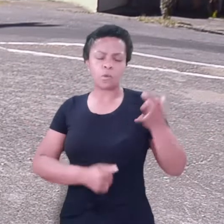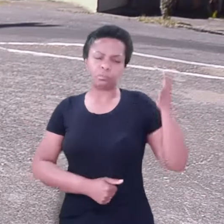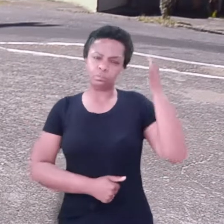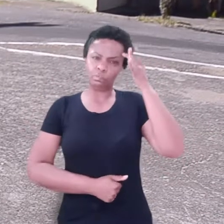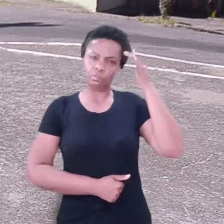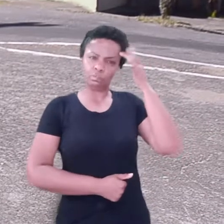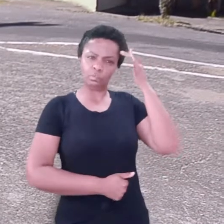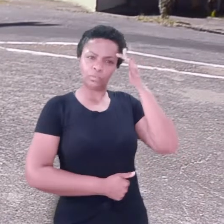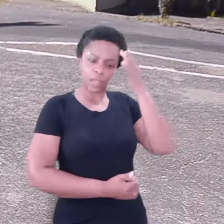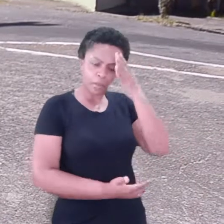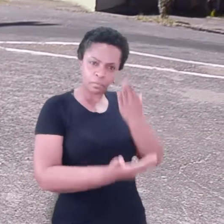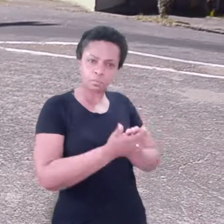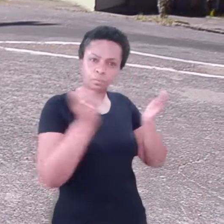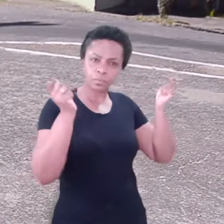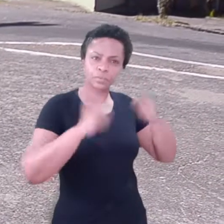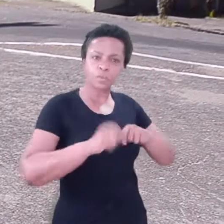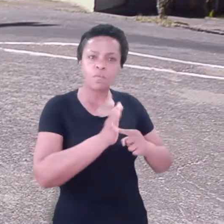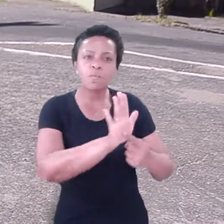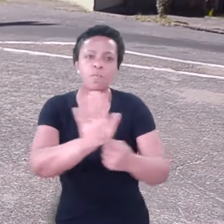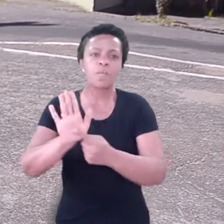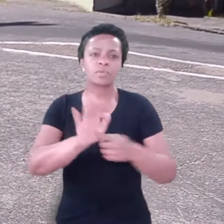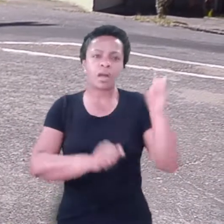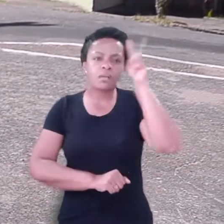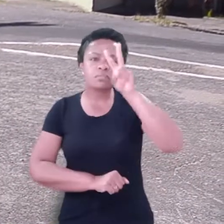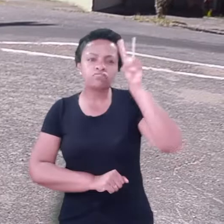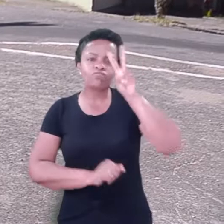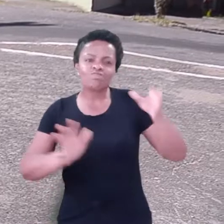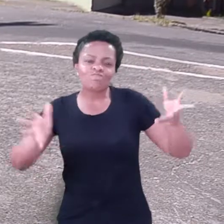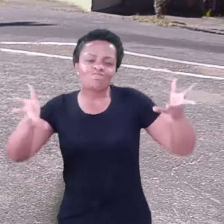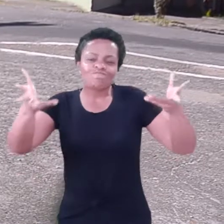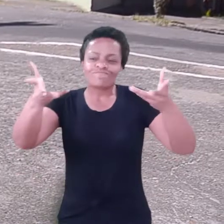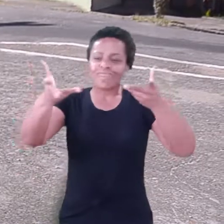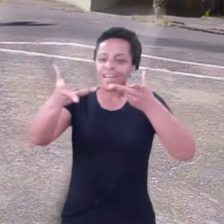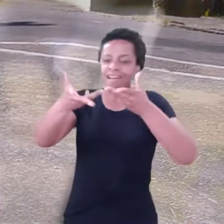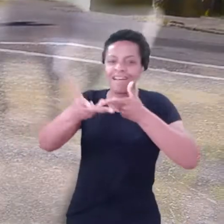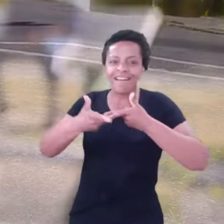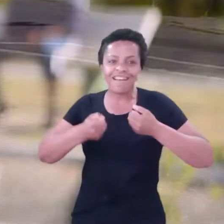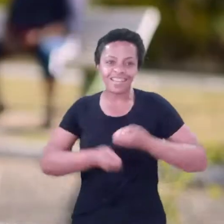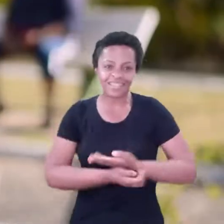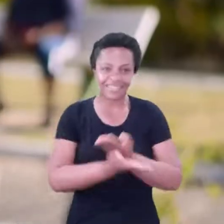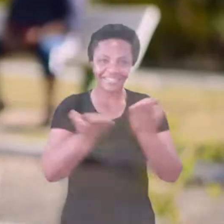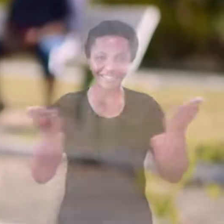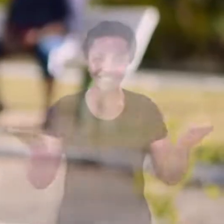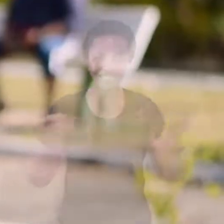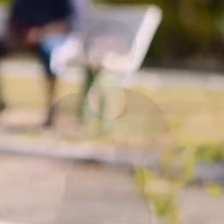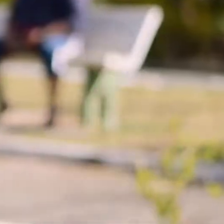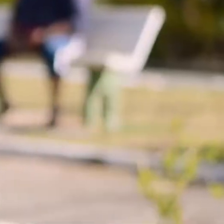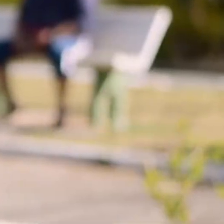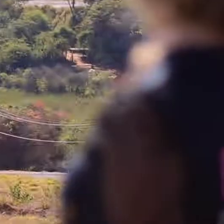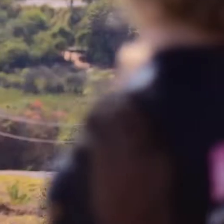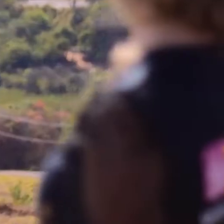maturidade, eu acho que eu consigo levar a história tão rica e tão linda de Barbacena Para mais Barbacenenses E agora com mais maturidade,